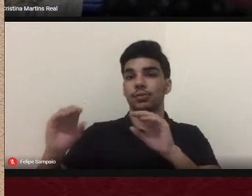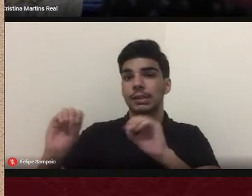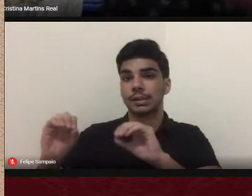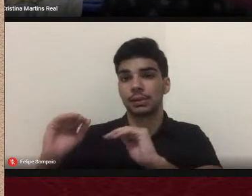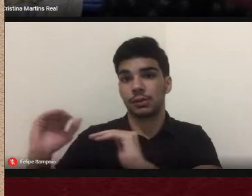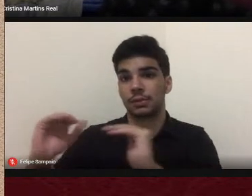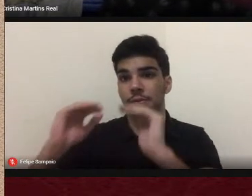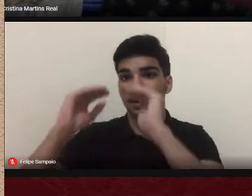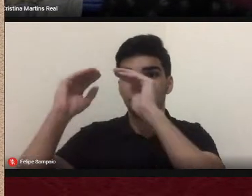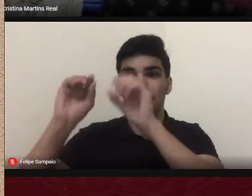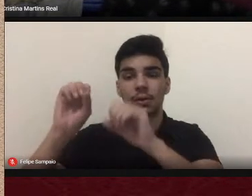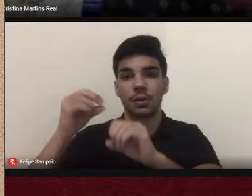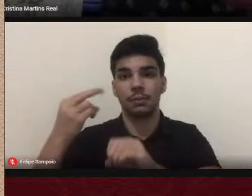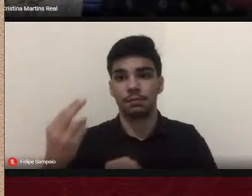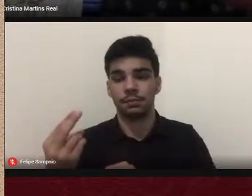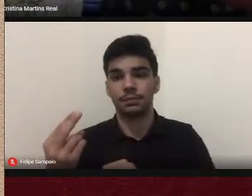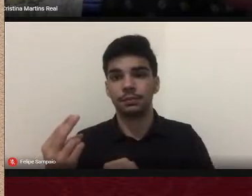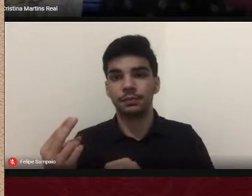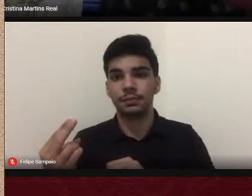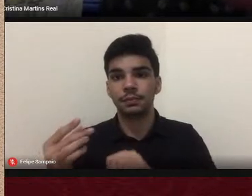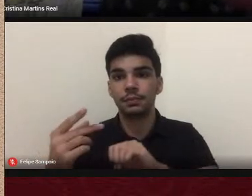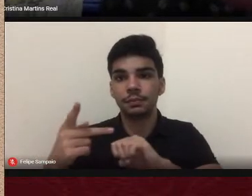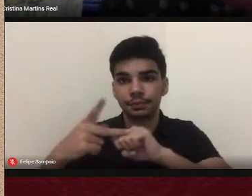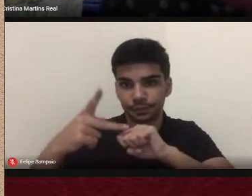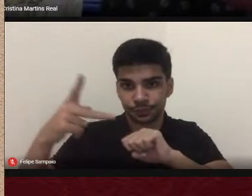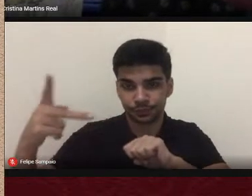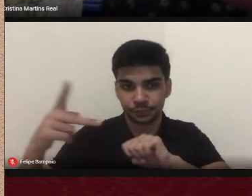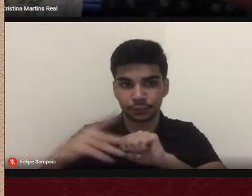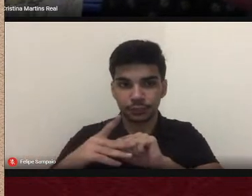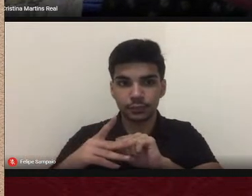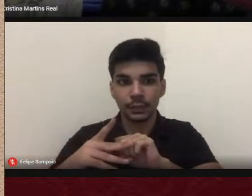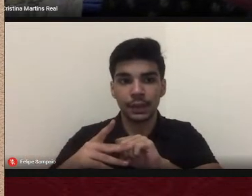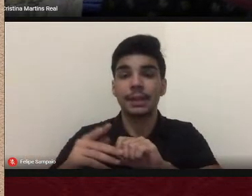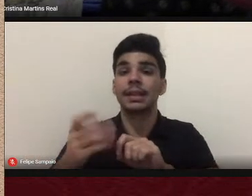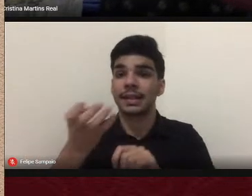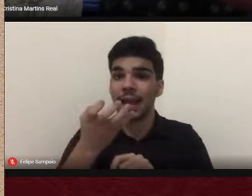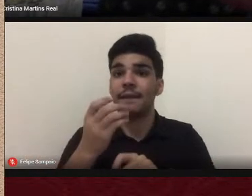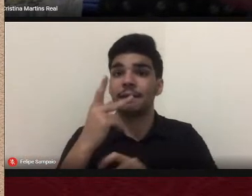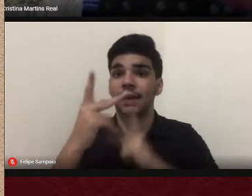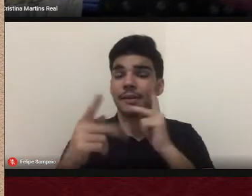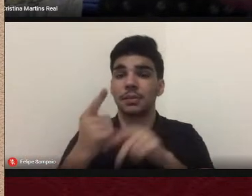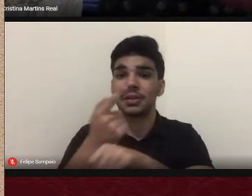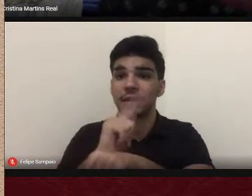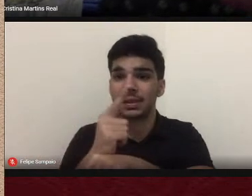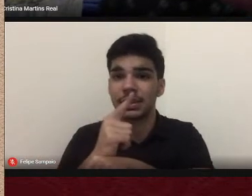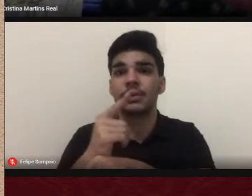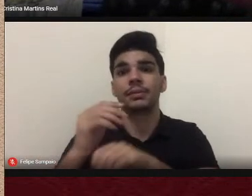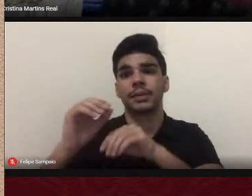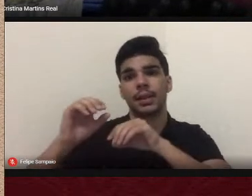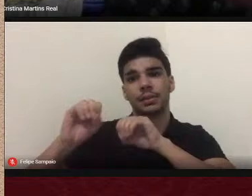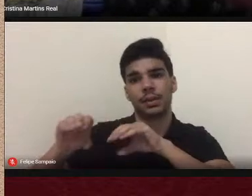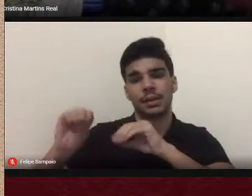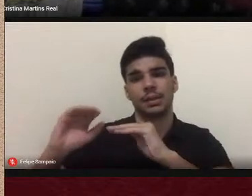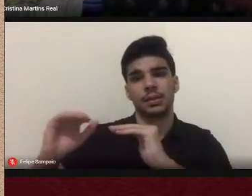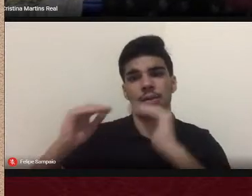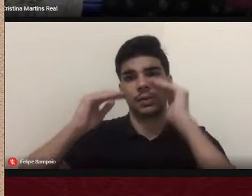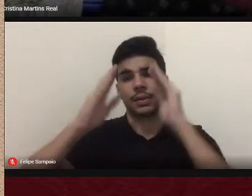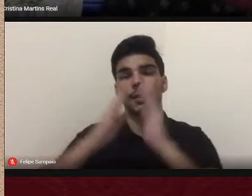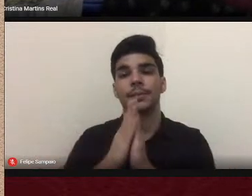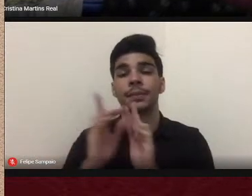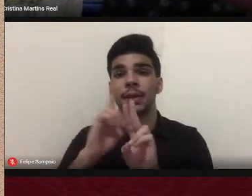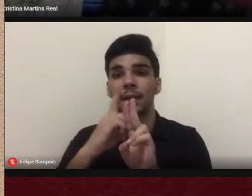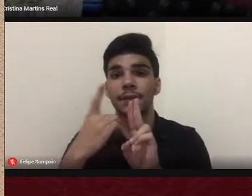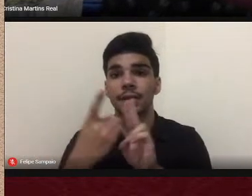pesquisas sobre a gestão na educação superior. A UFGD, ela foi criada dentro de um programa